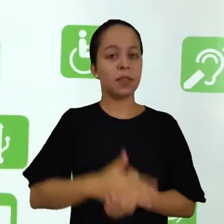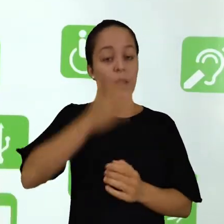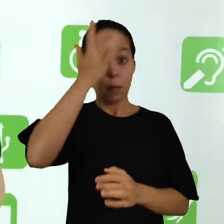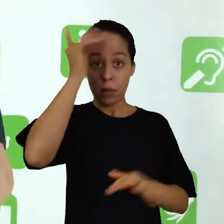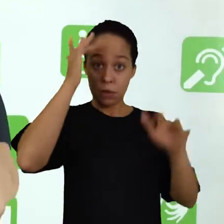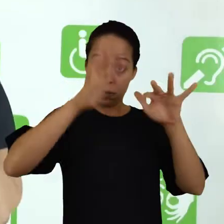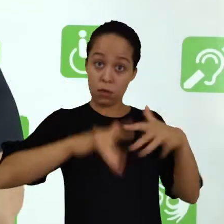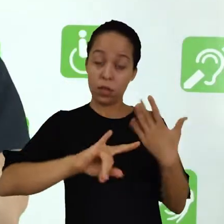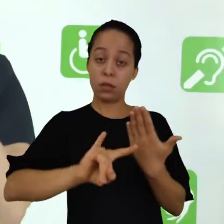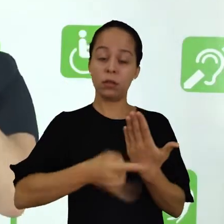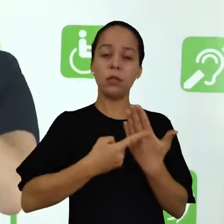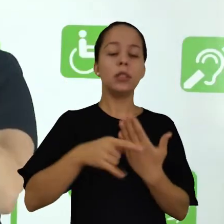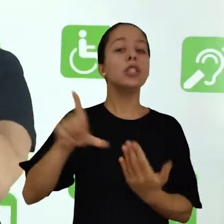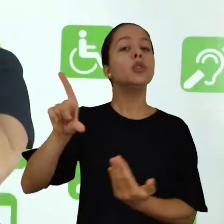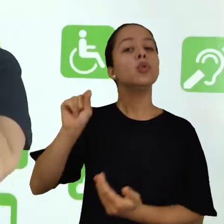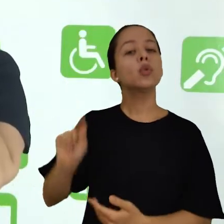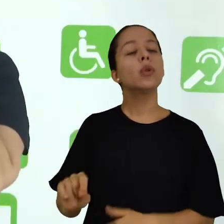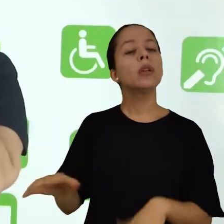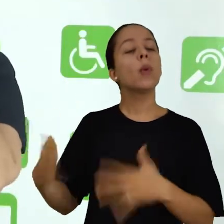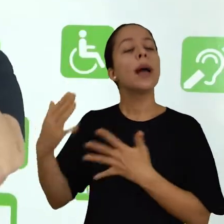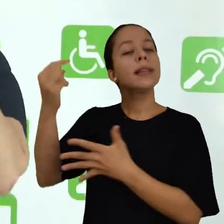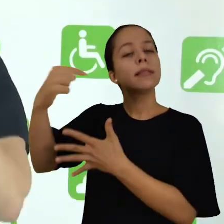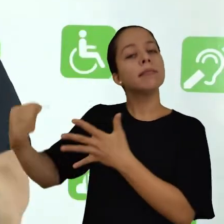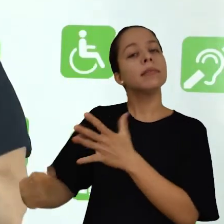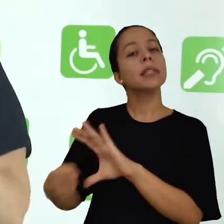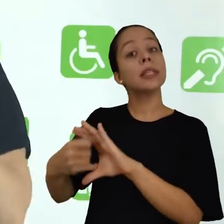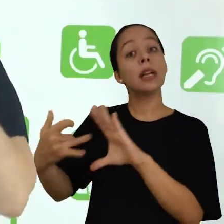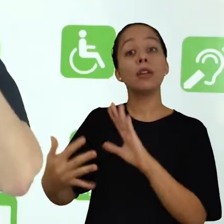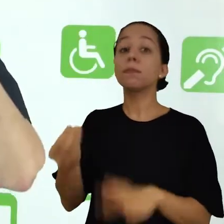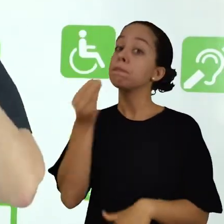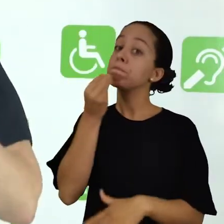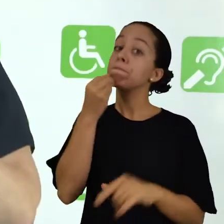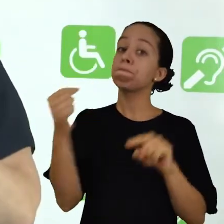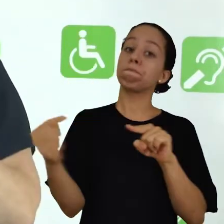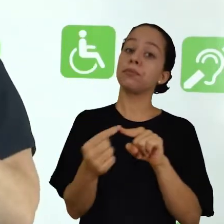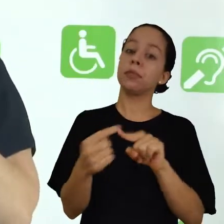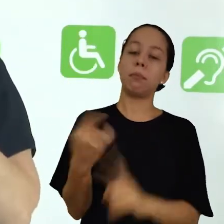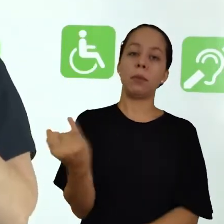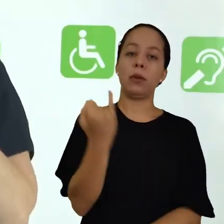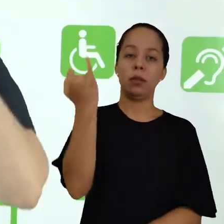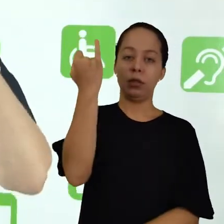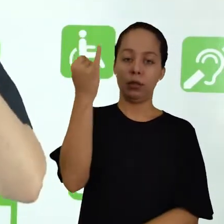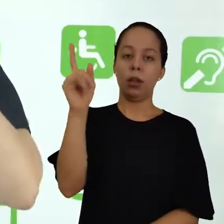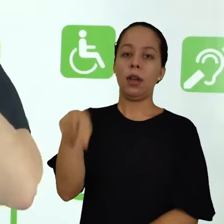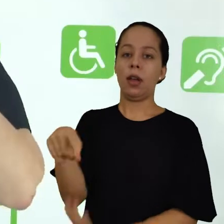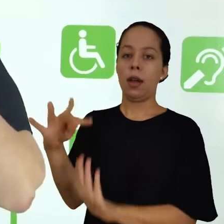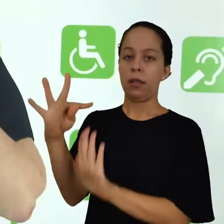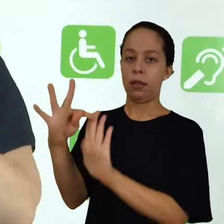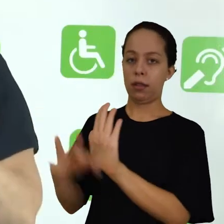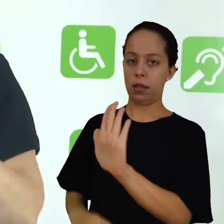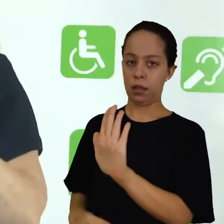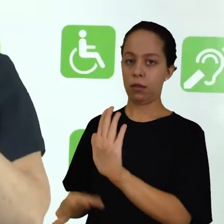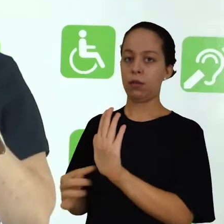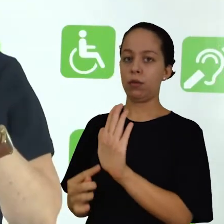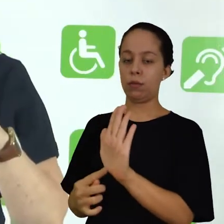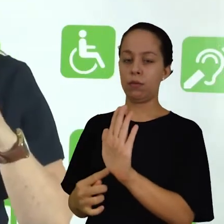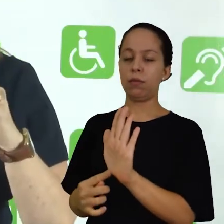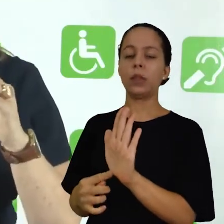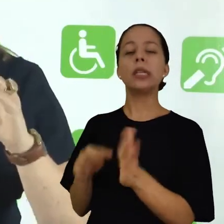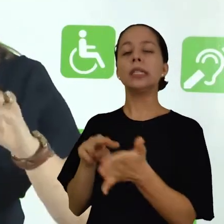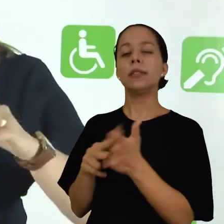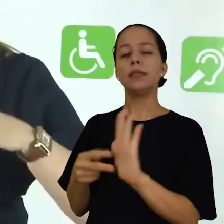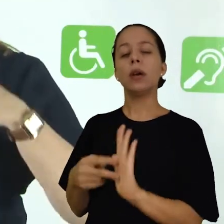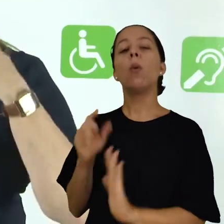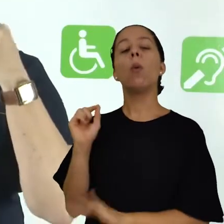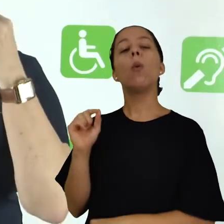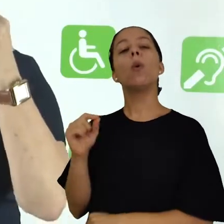apenas os aspectos pertinentes do objeto, do texto, apenas aquilo que é importante em